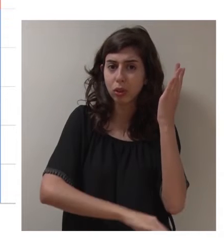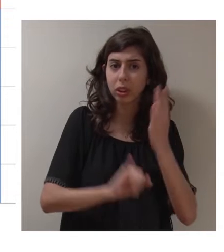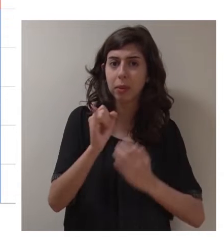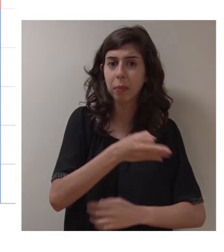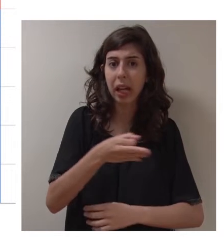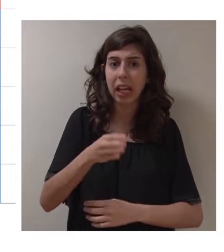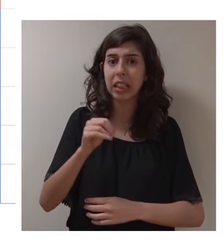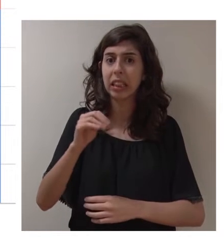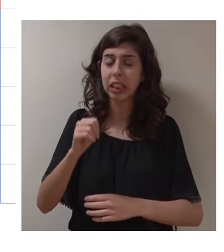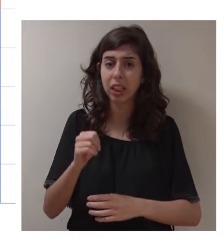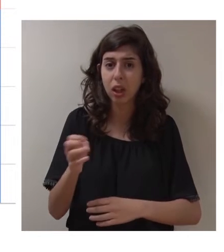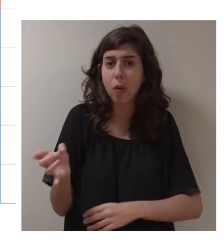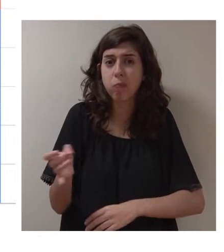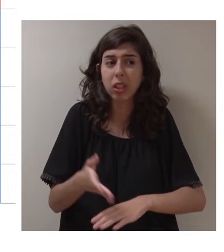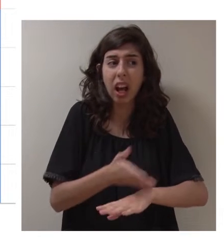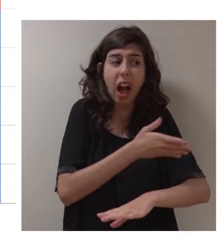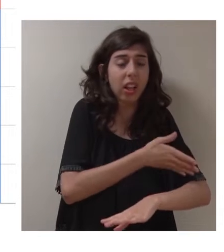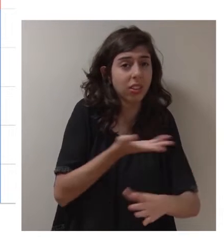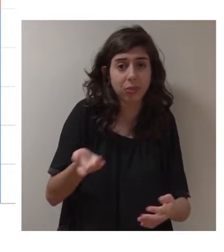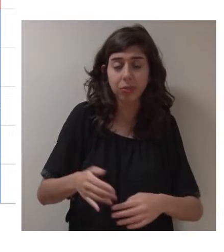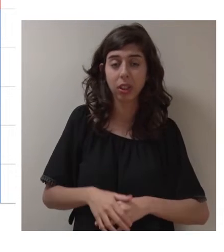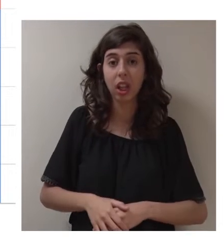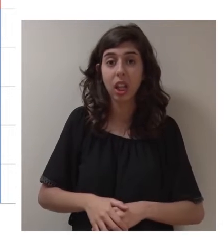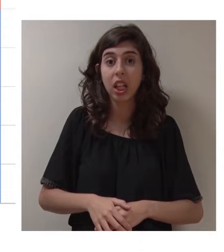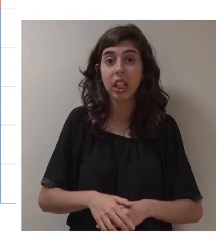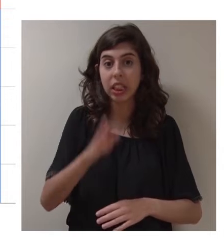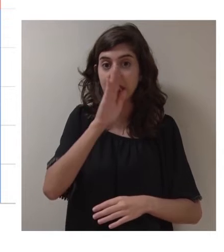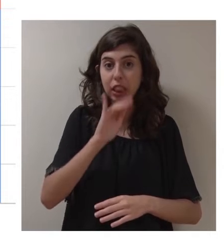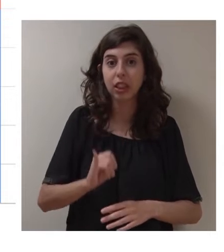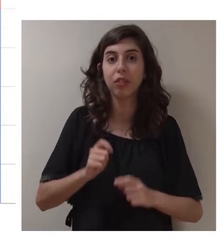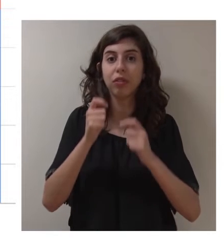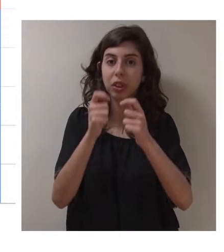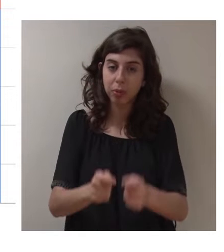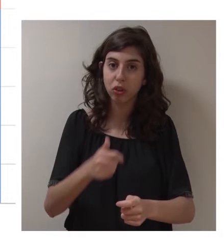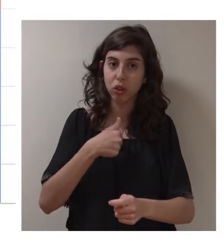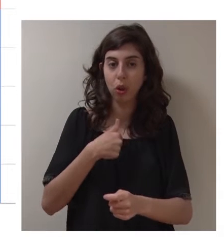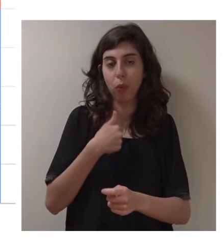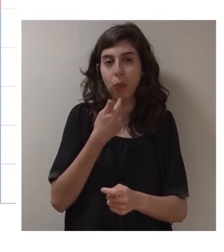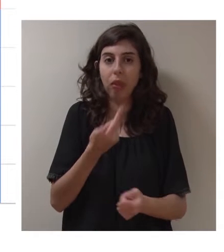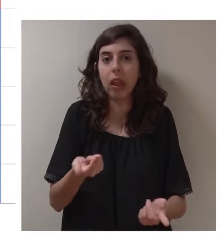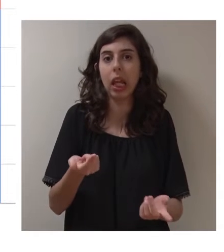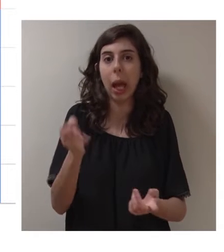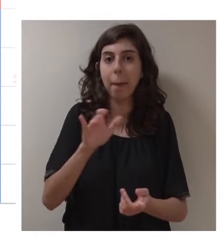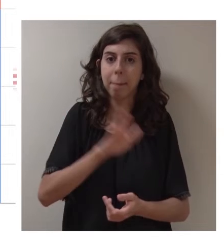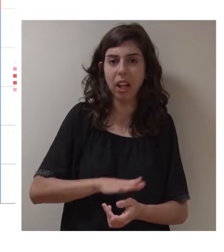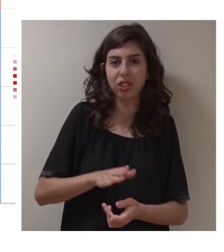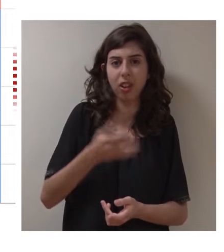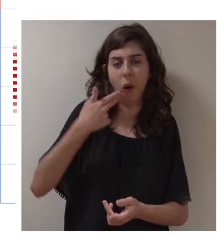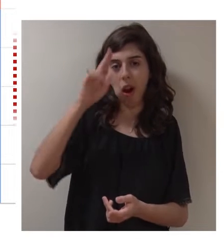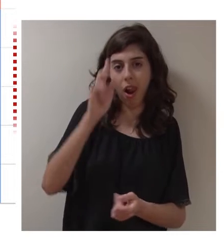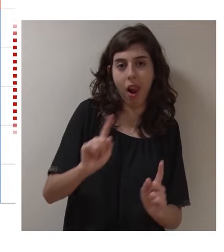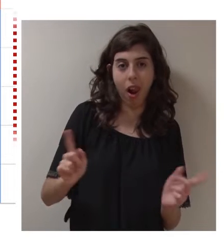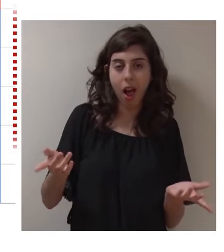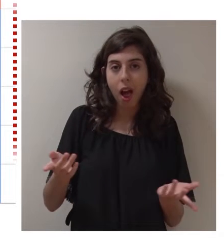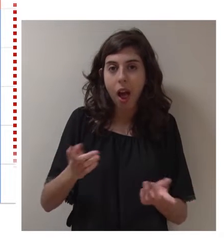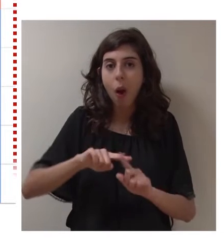para a Junta de Freguesia e para as IPSS do que era normal. E em termos de investimento, eu diria, a